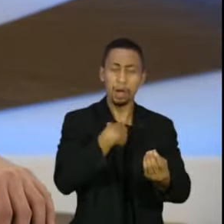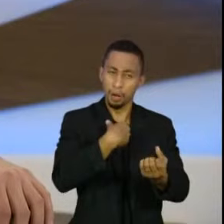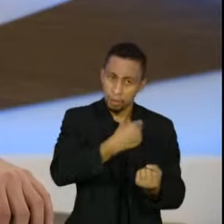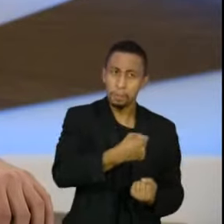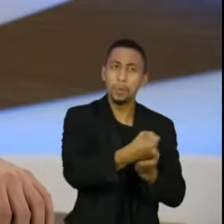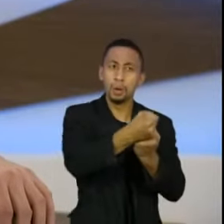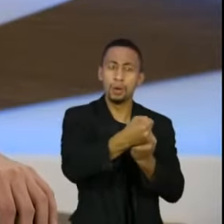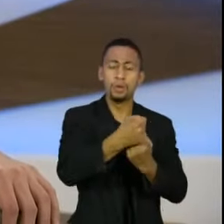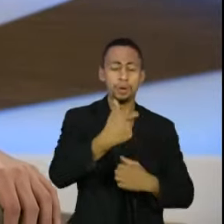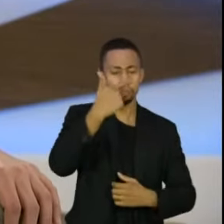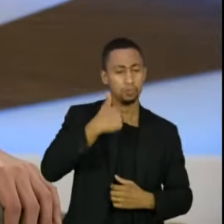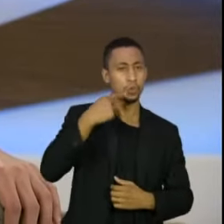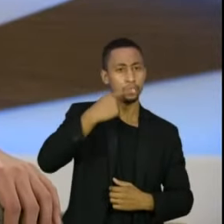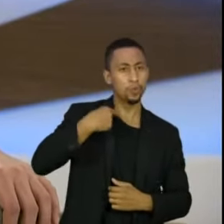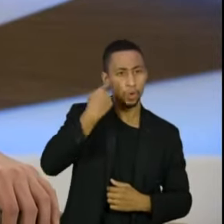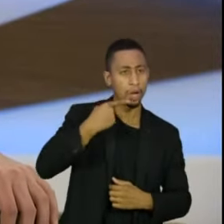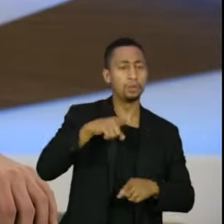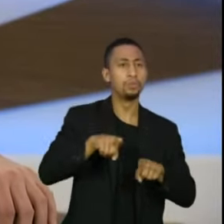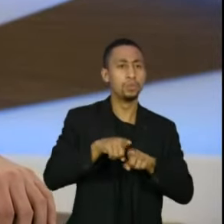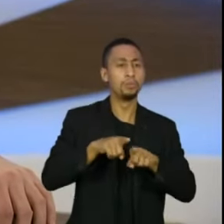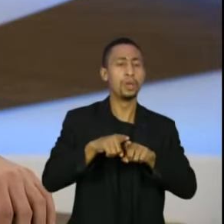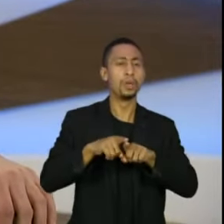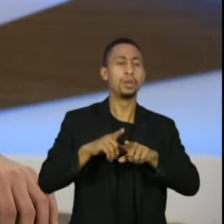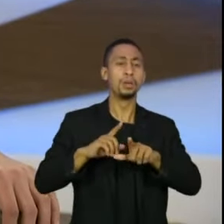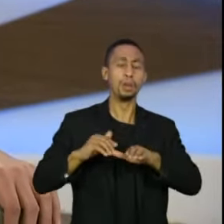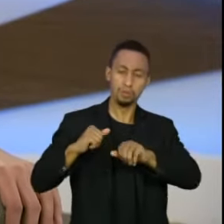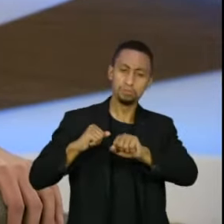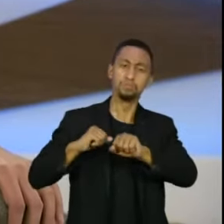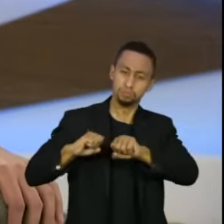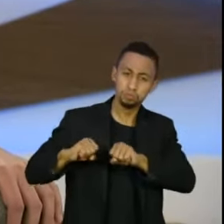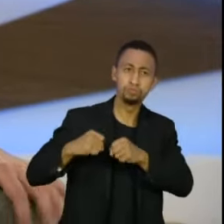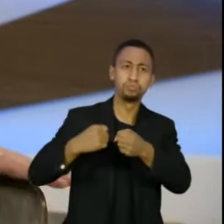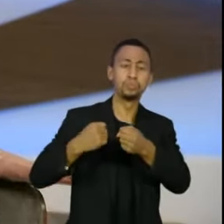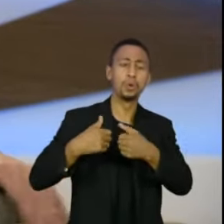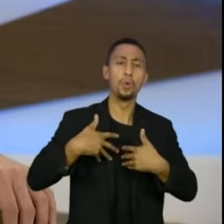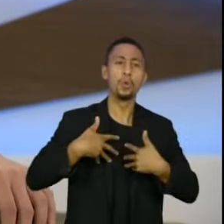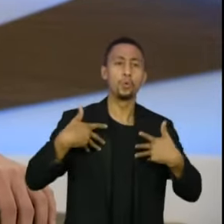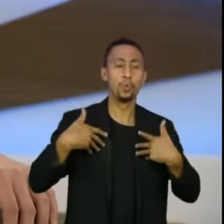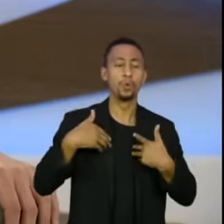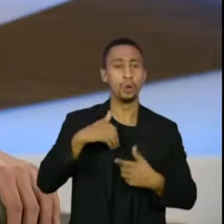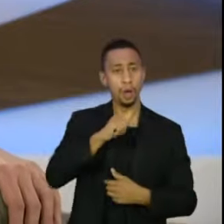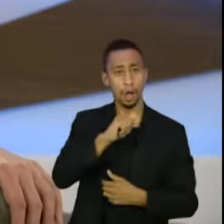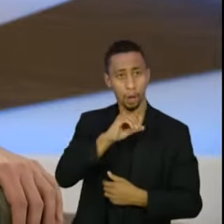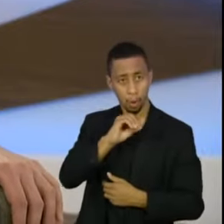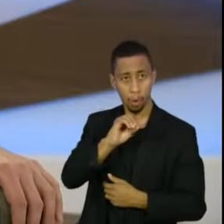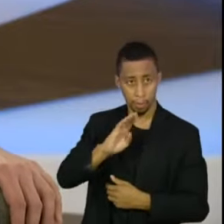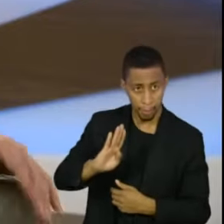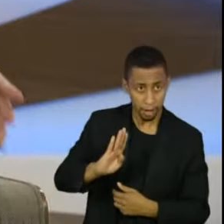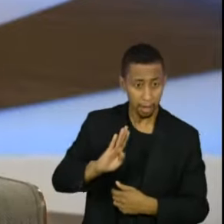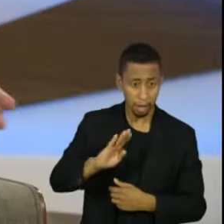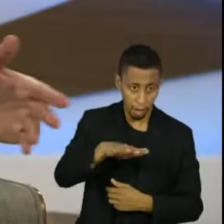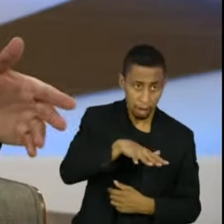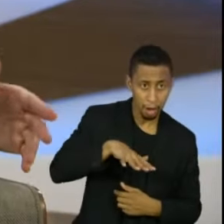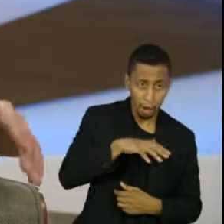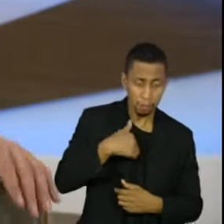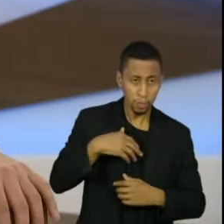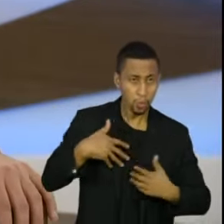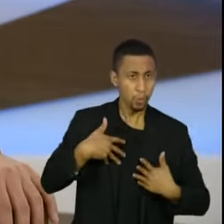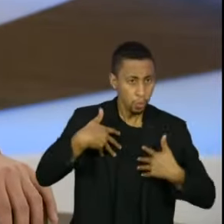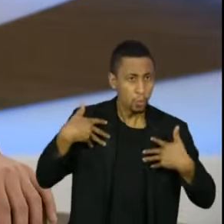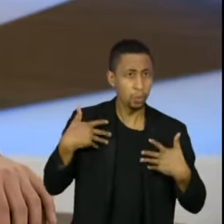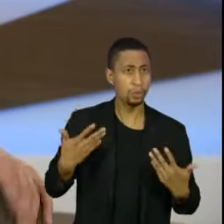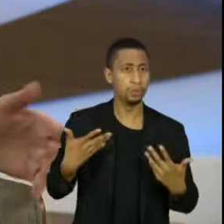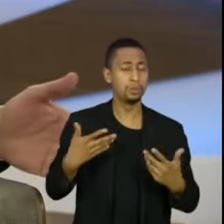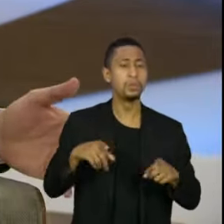militante da Ordem dos Advogados do Brasil, algo que eu me orgulho muito de defender o Estado democrático de direito, no que se inclui, inclusive, a